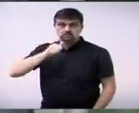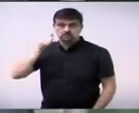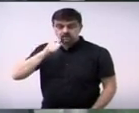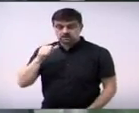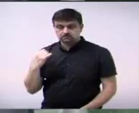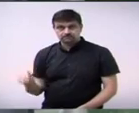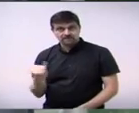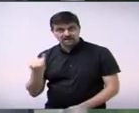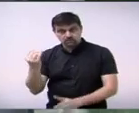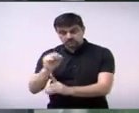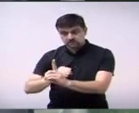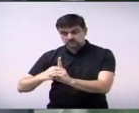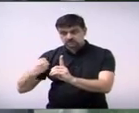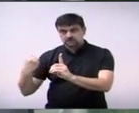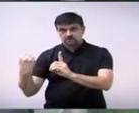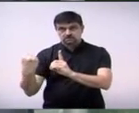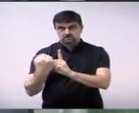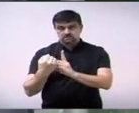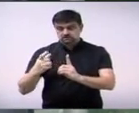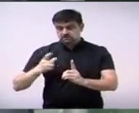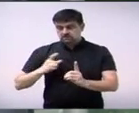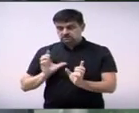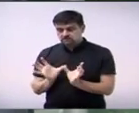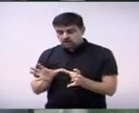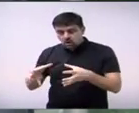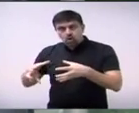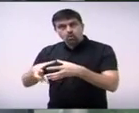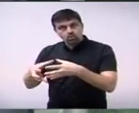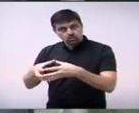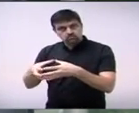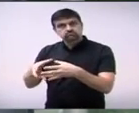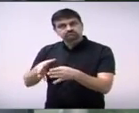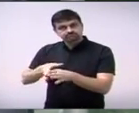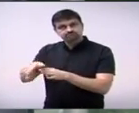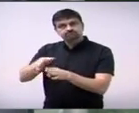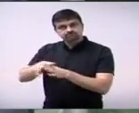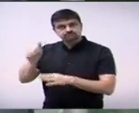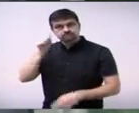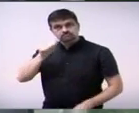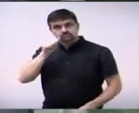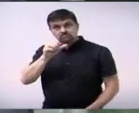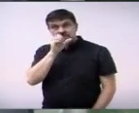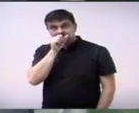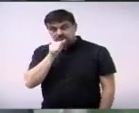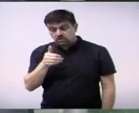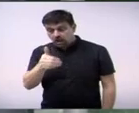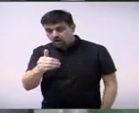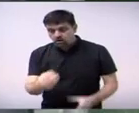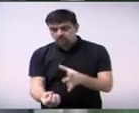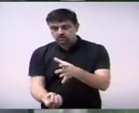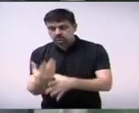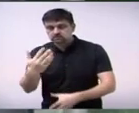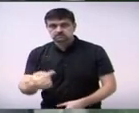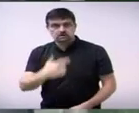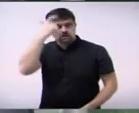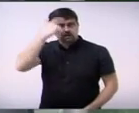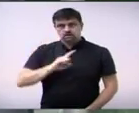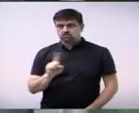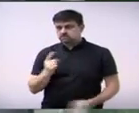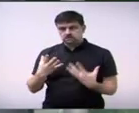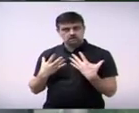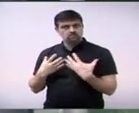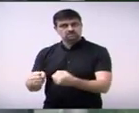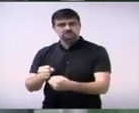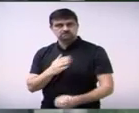eleição que acontecerá neste sábado e repudio veemente vereadora